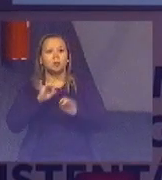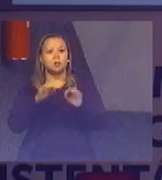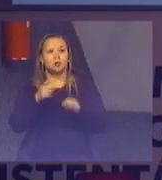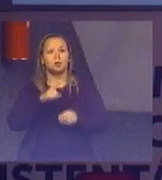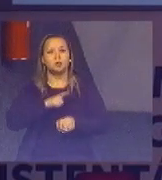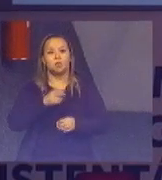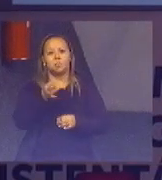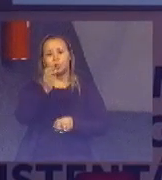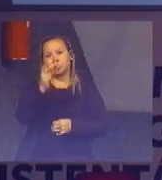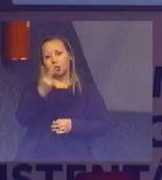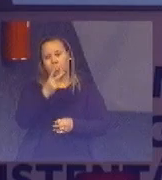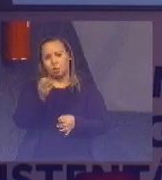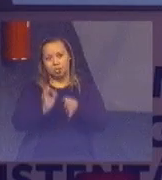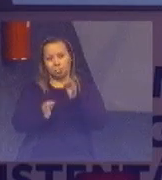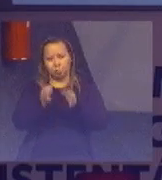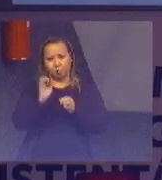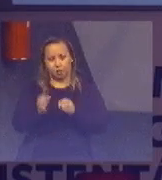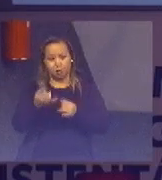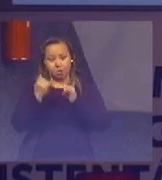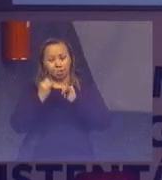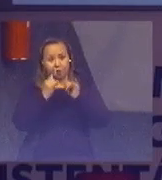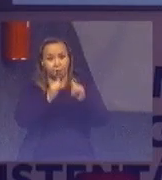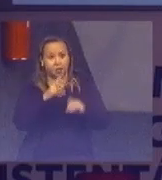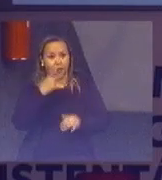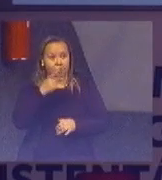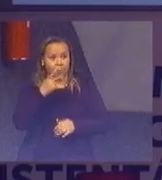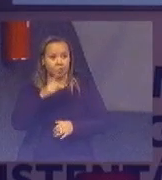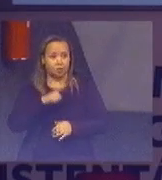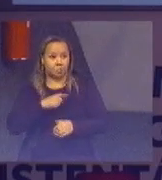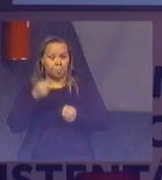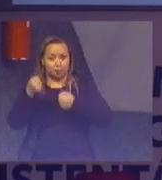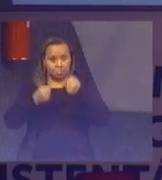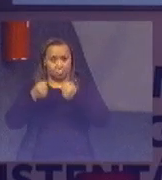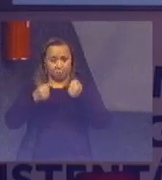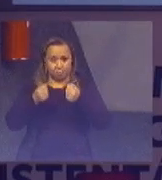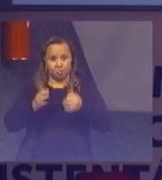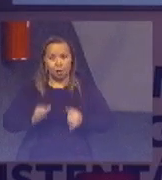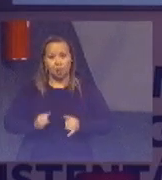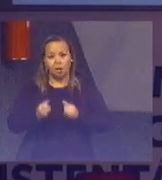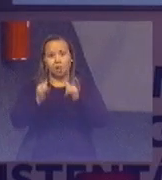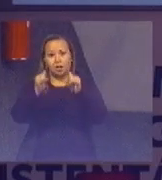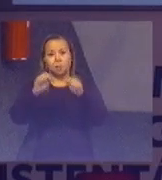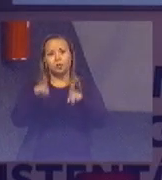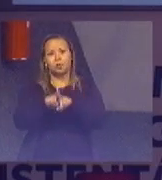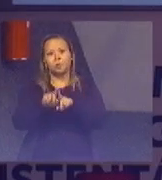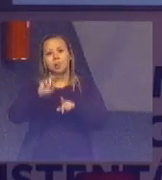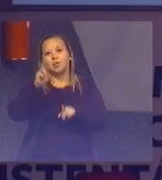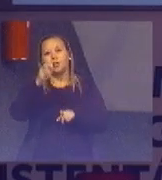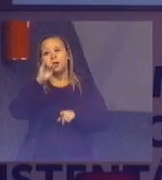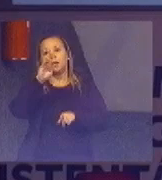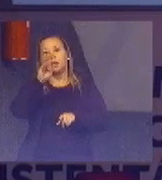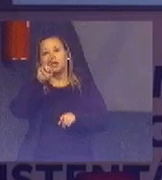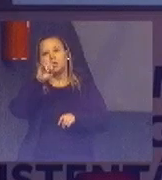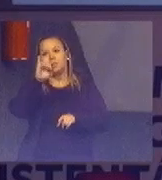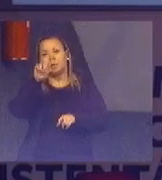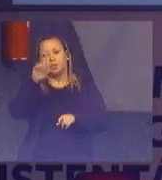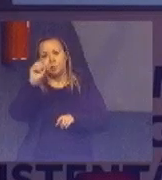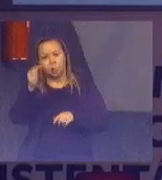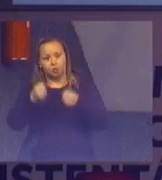que informaram possuem veículo elétrico e veículo híbrido. O Rio de Janeiro, com 13 carros movidos a